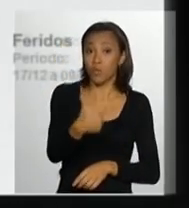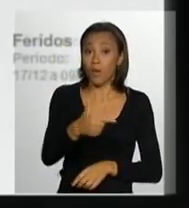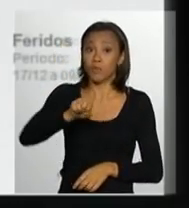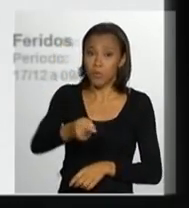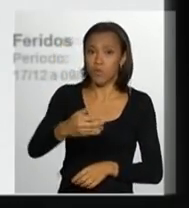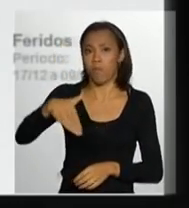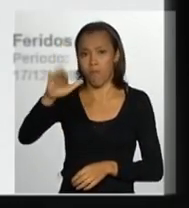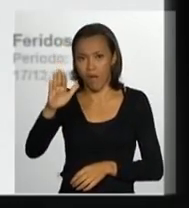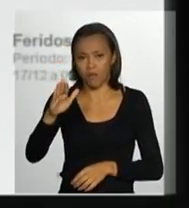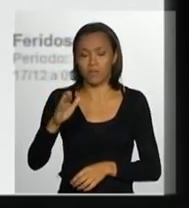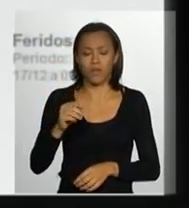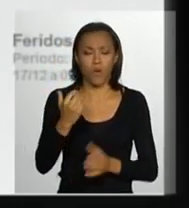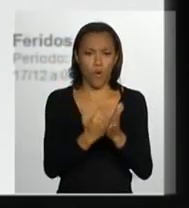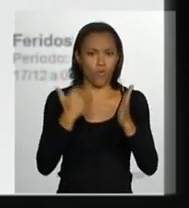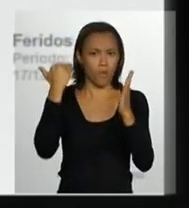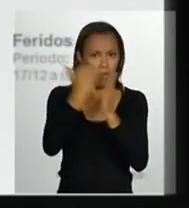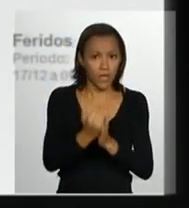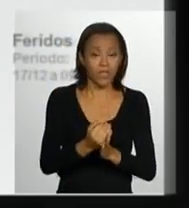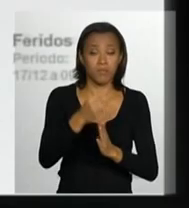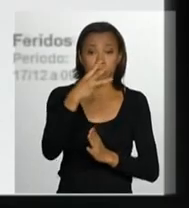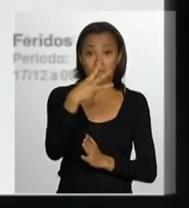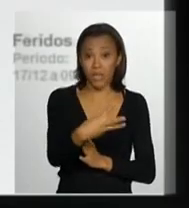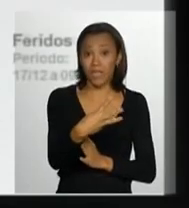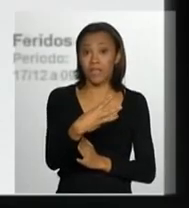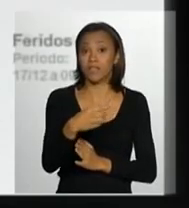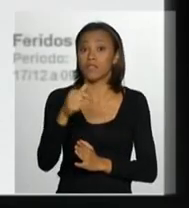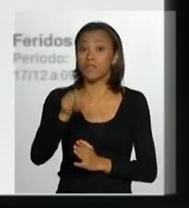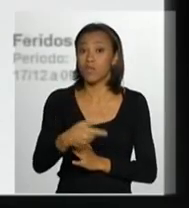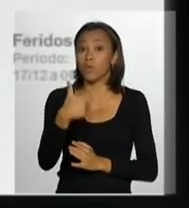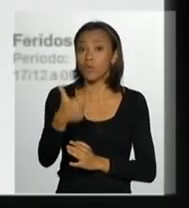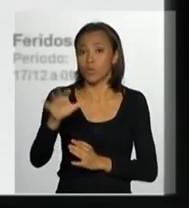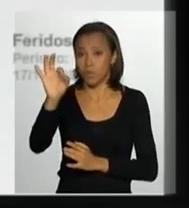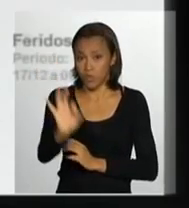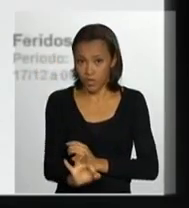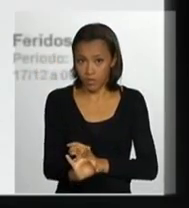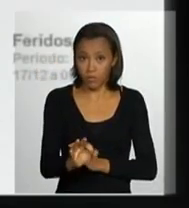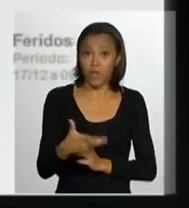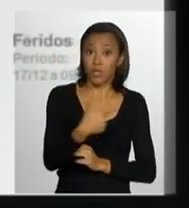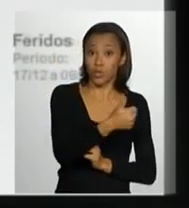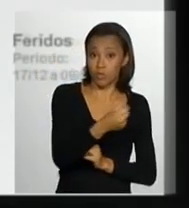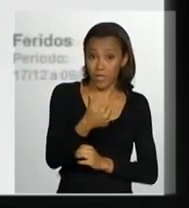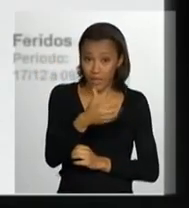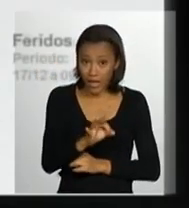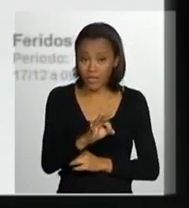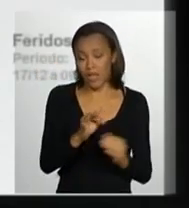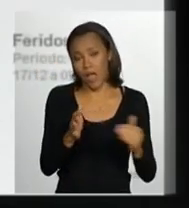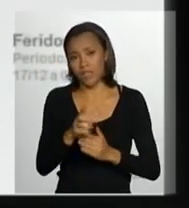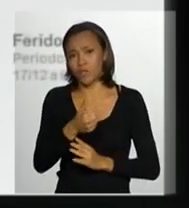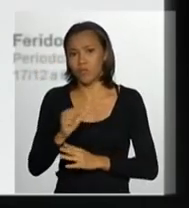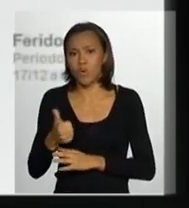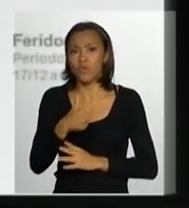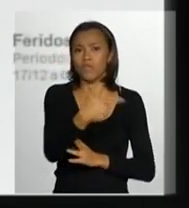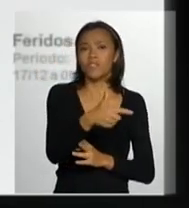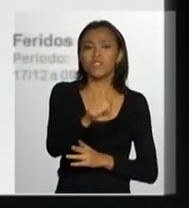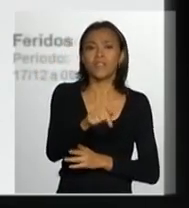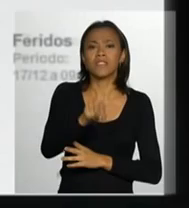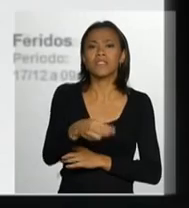pessoas, ou seja, um acréscimo de 13,2%. 2010 e 2011, 27